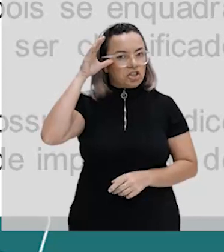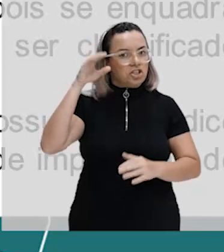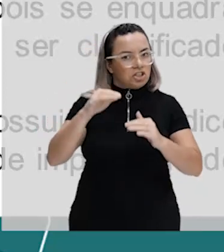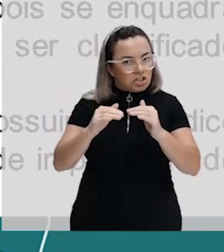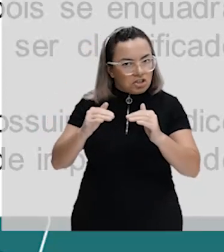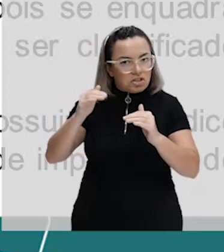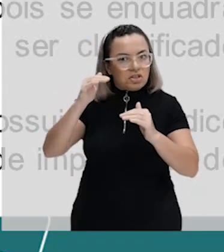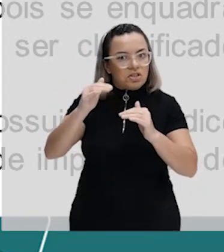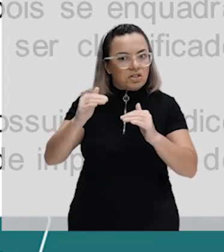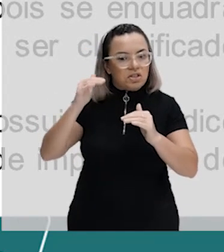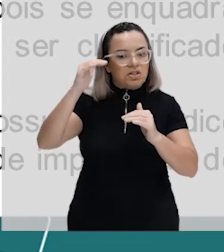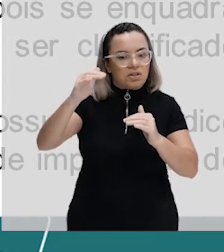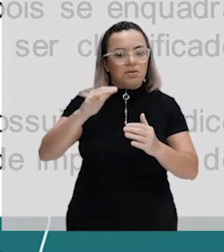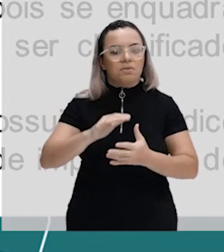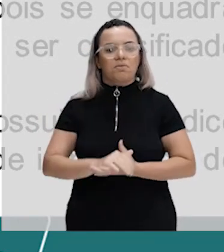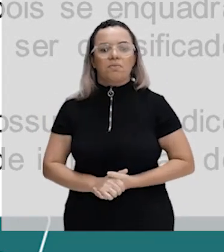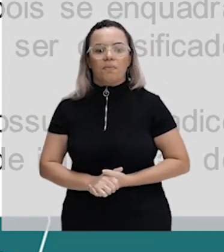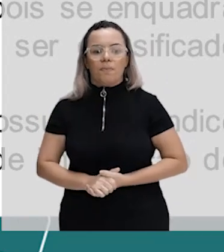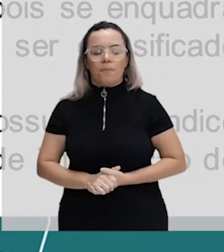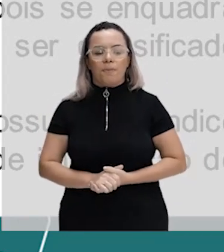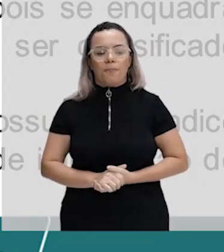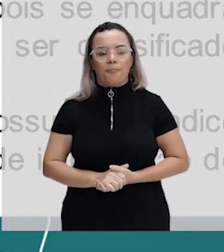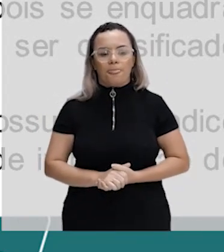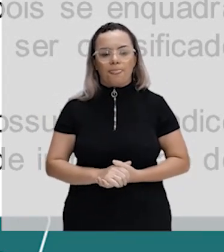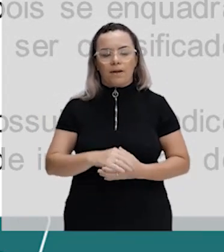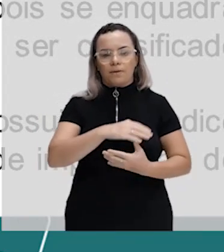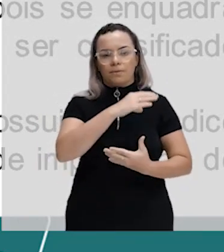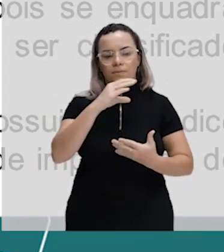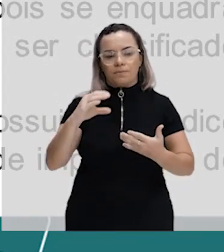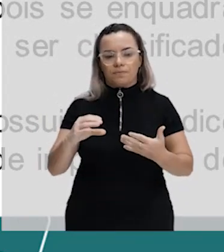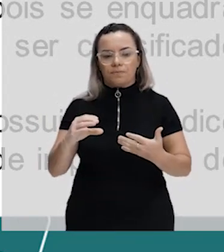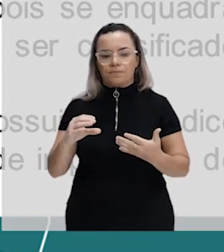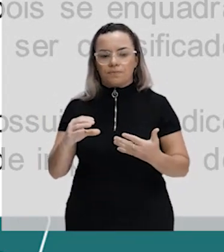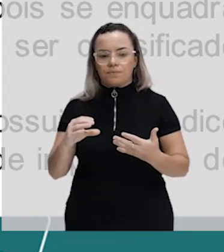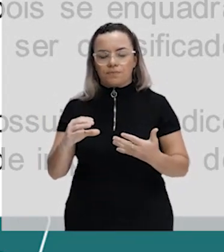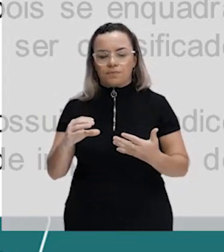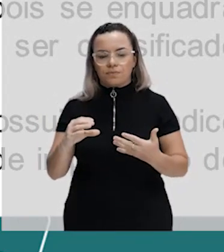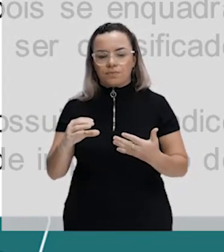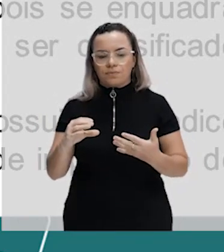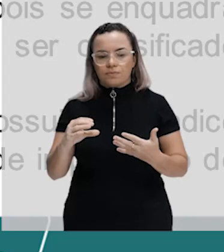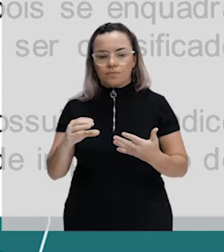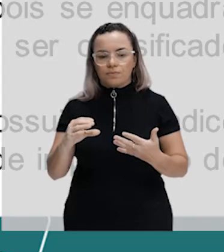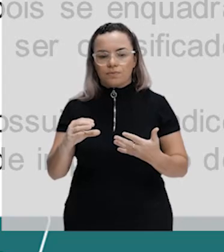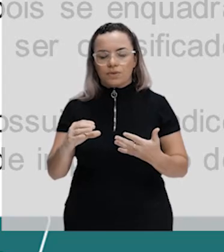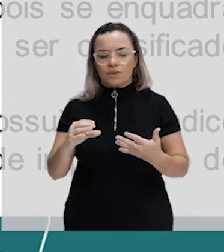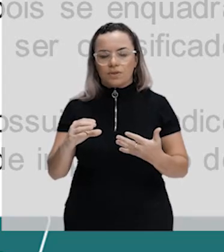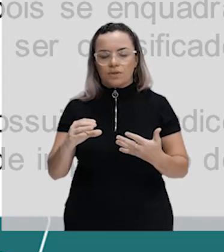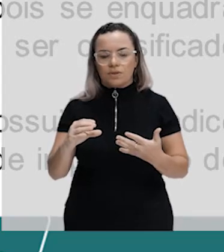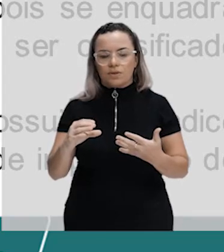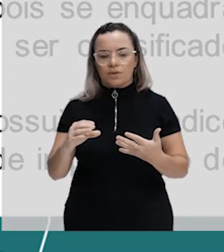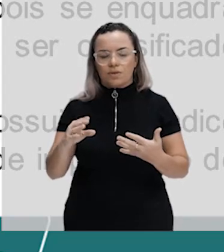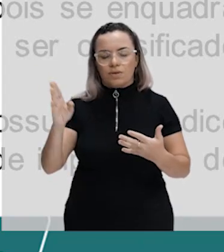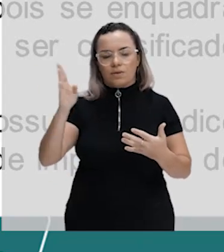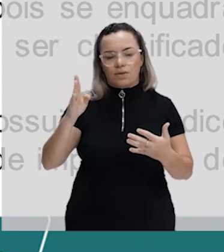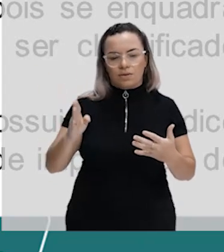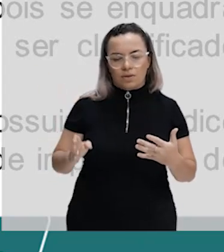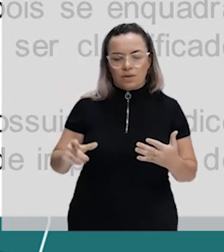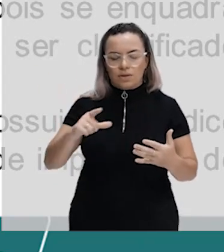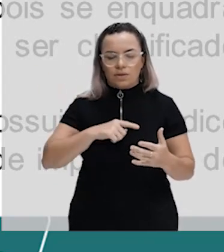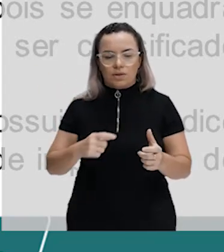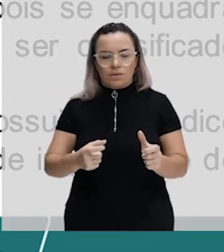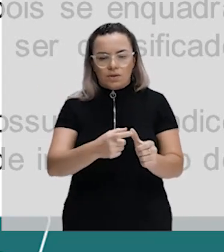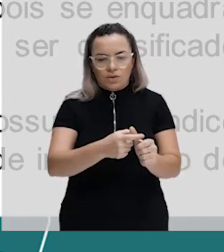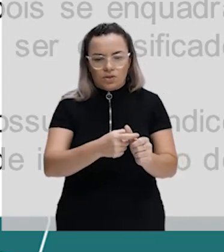Letra C. O Brasil possui uma baixa dívida externa com pequenas quantidades de empresas